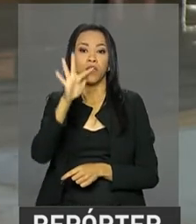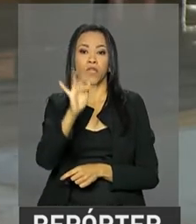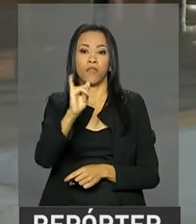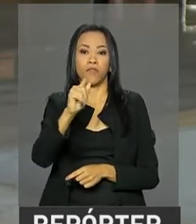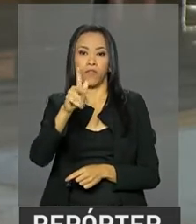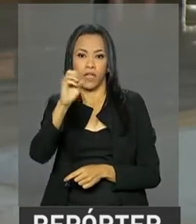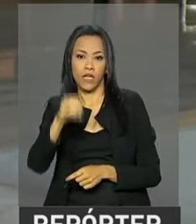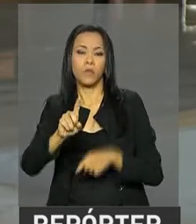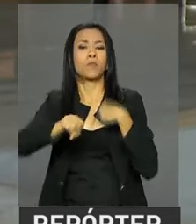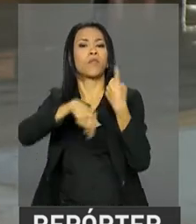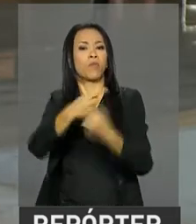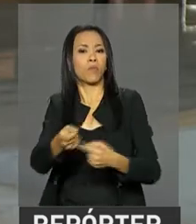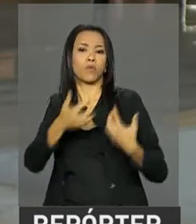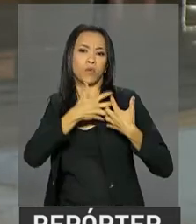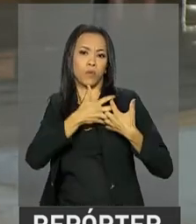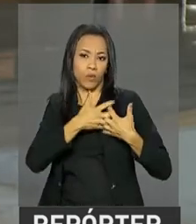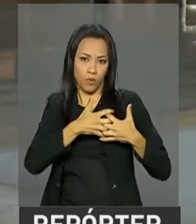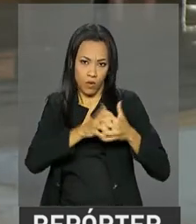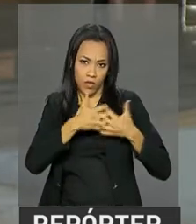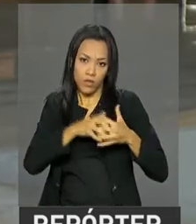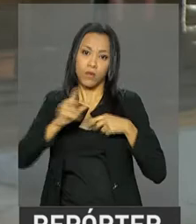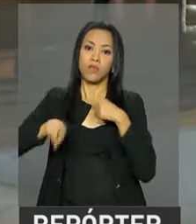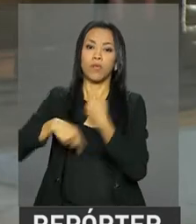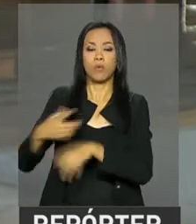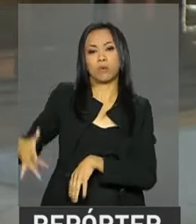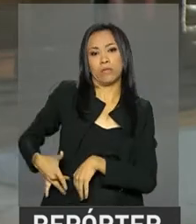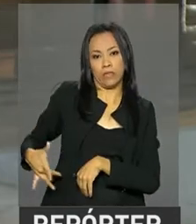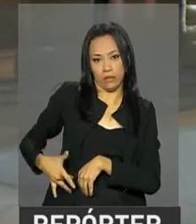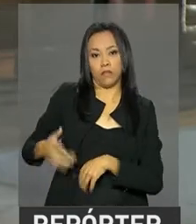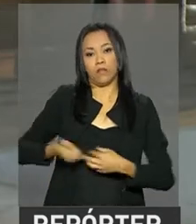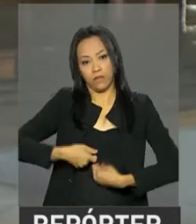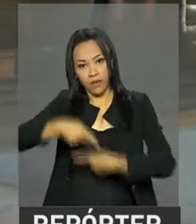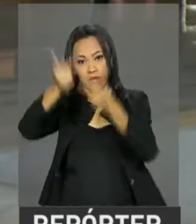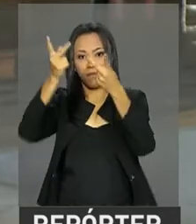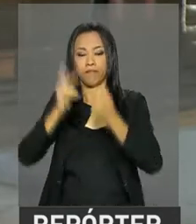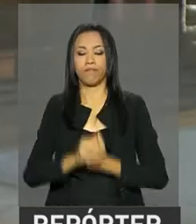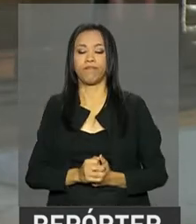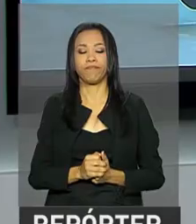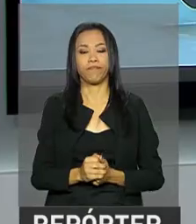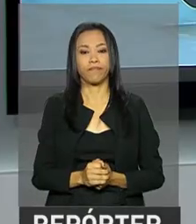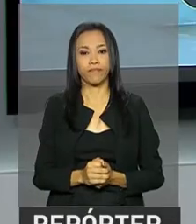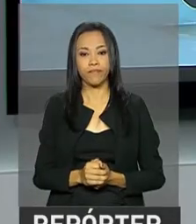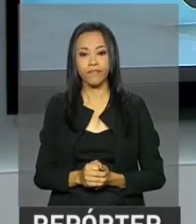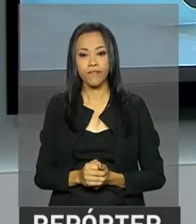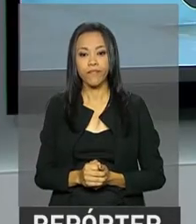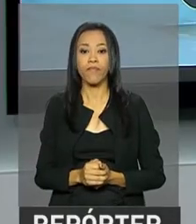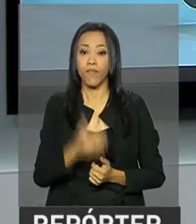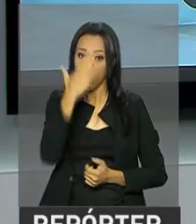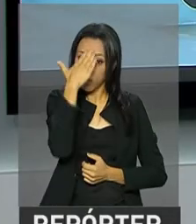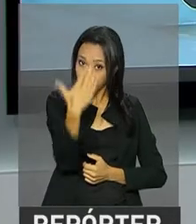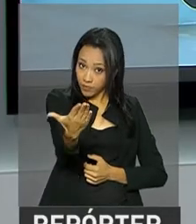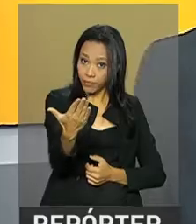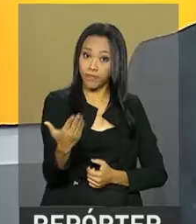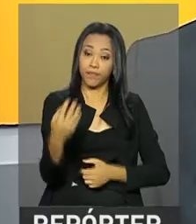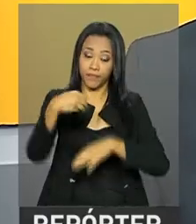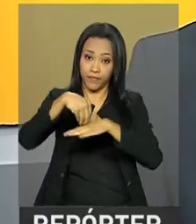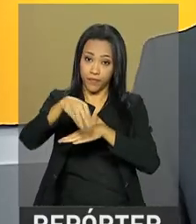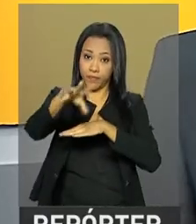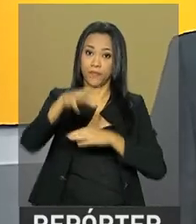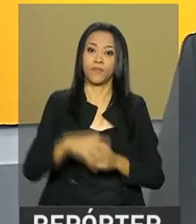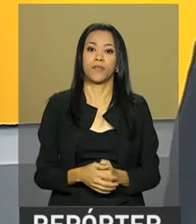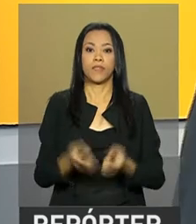seguido do coração e dos rins. Com você, Leandro, volto aí no estúdio. Então, aqui é João Pedro, obrigado pelas suas informações.